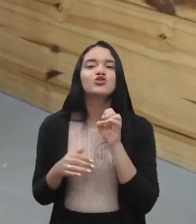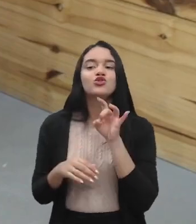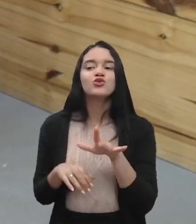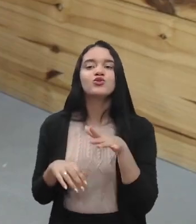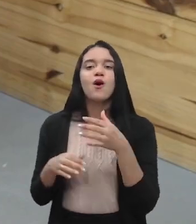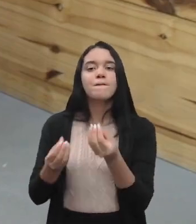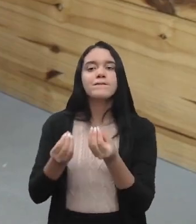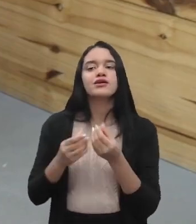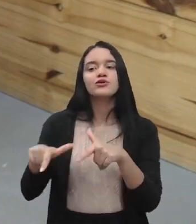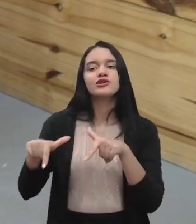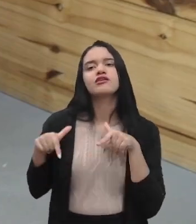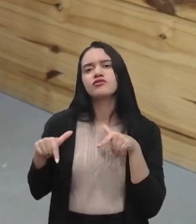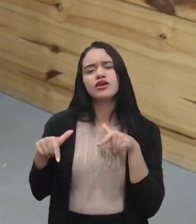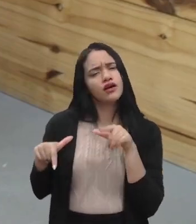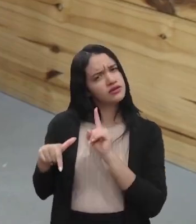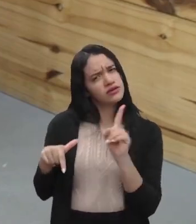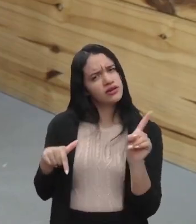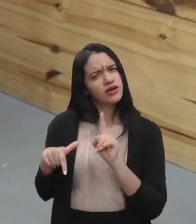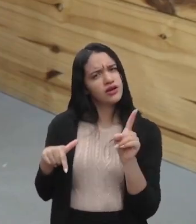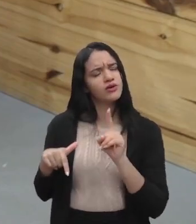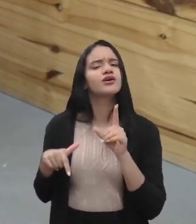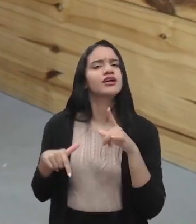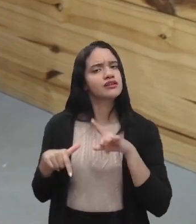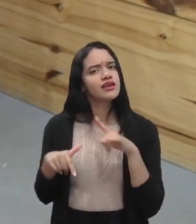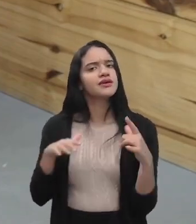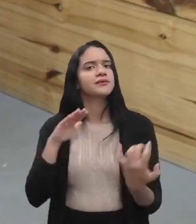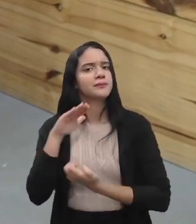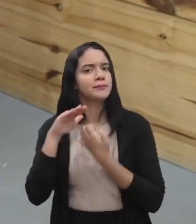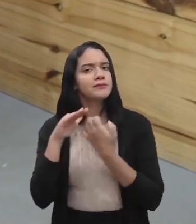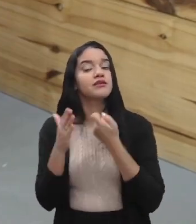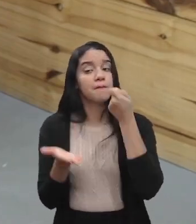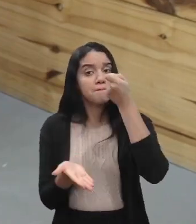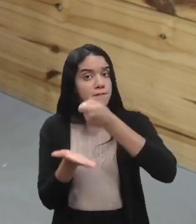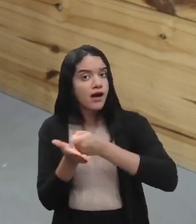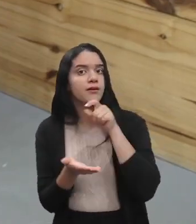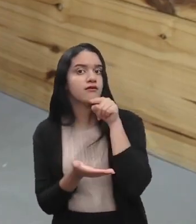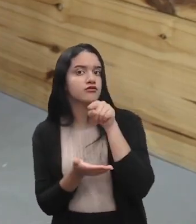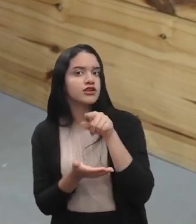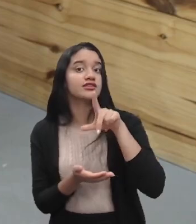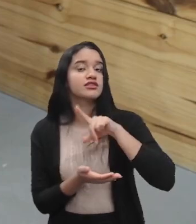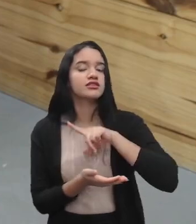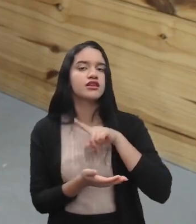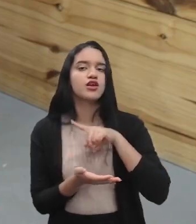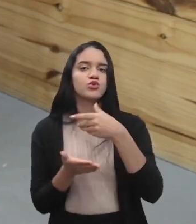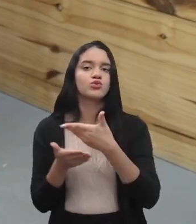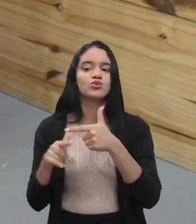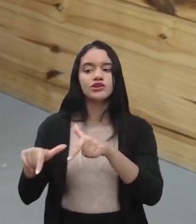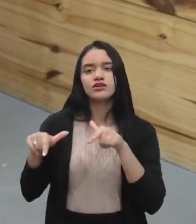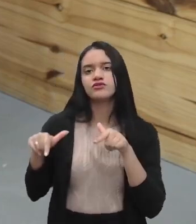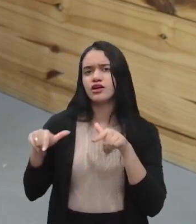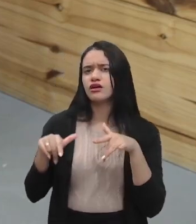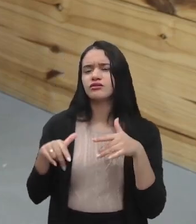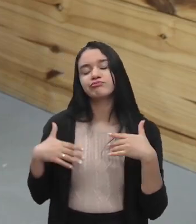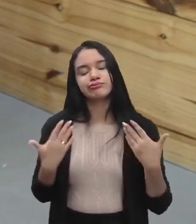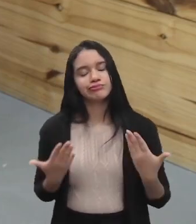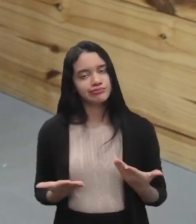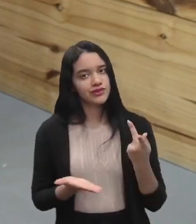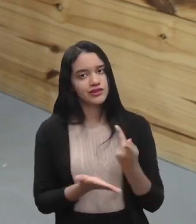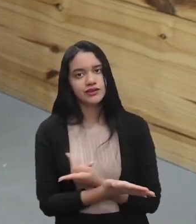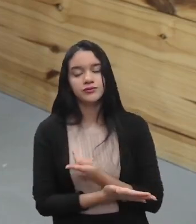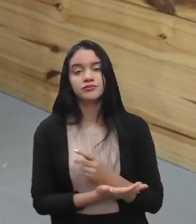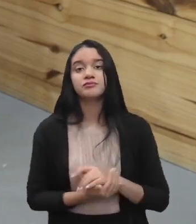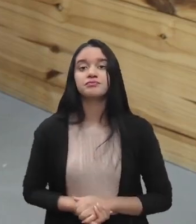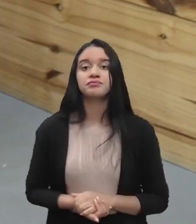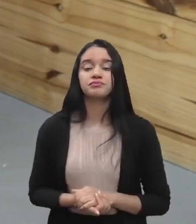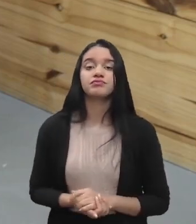empresa que quer pagar para você ter o certificado e não precisar tirar o trabalhador do ambiente de trabalho. Então,